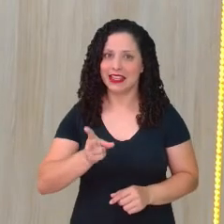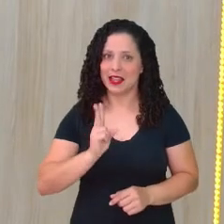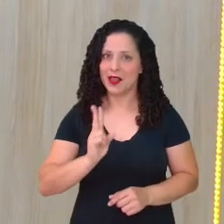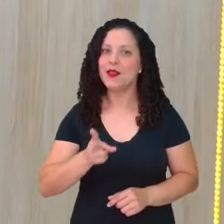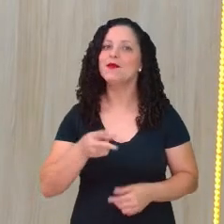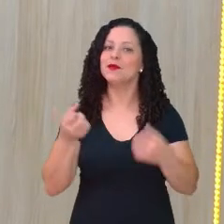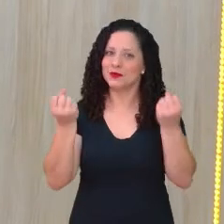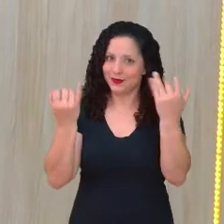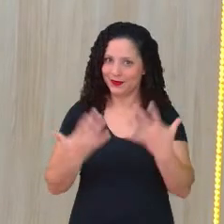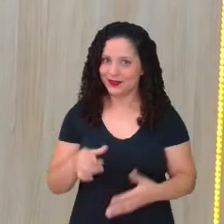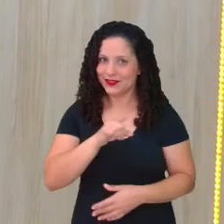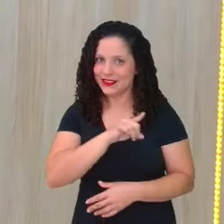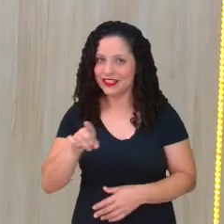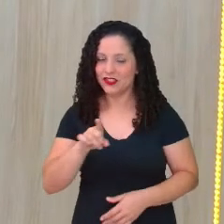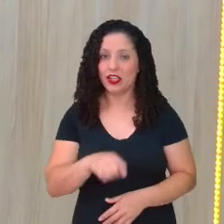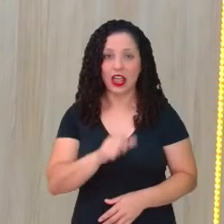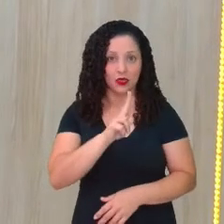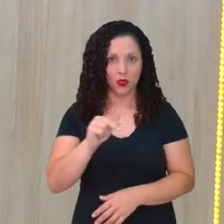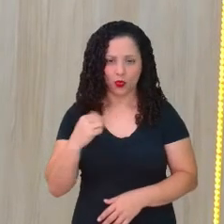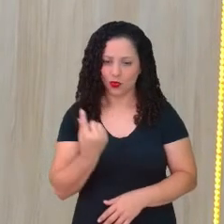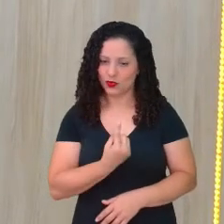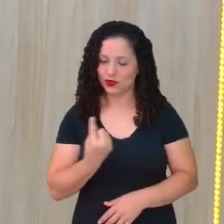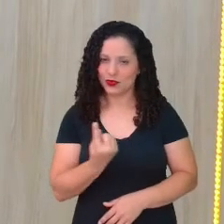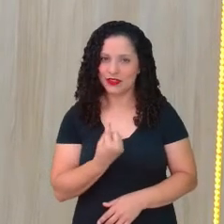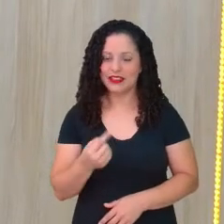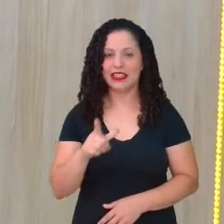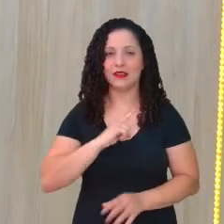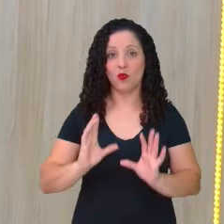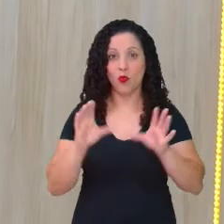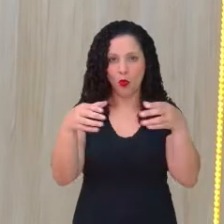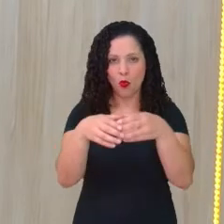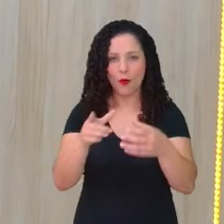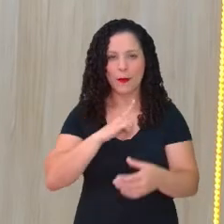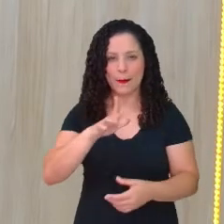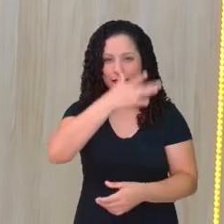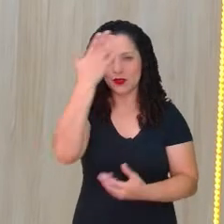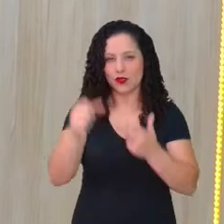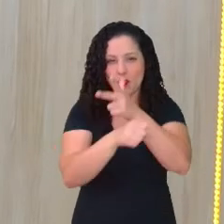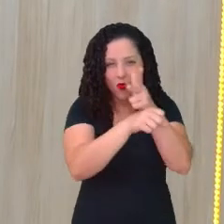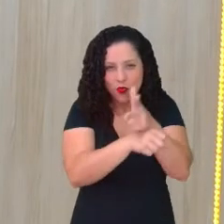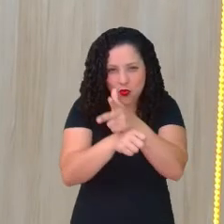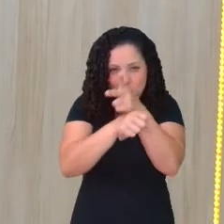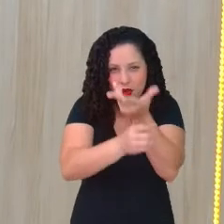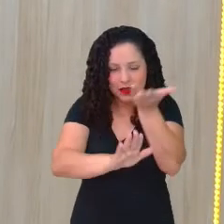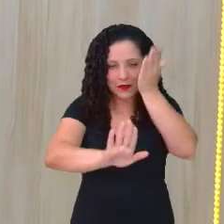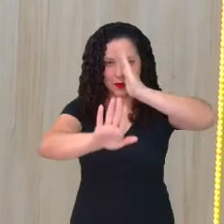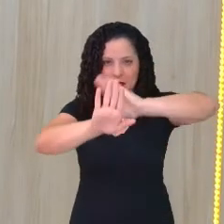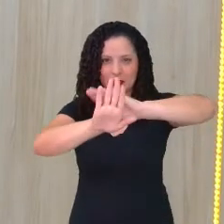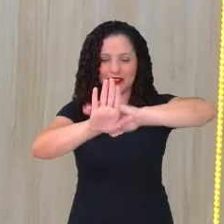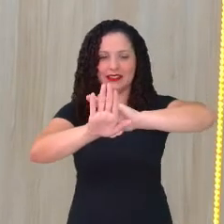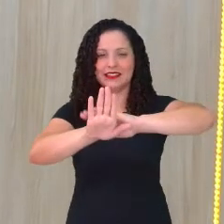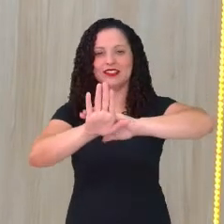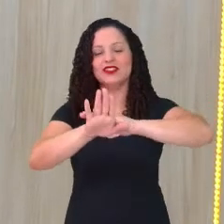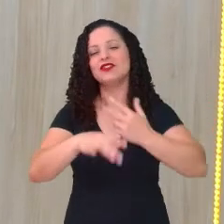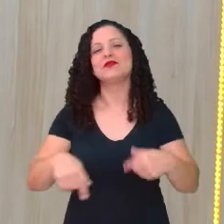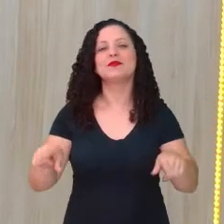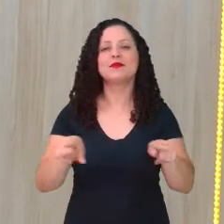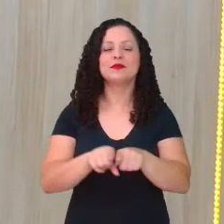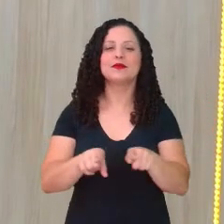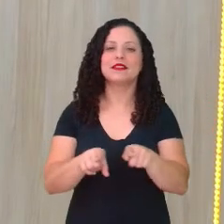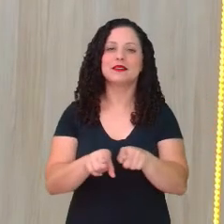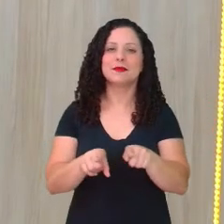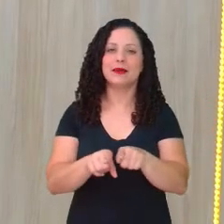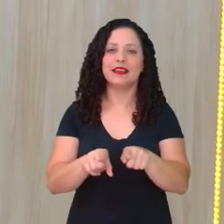só, não é? Tenho uma equipe aqui comigo, a produção, que torna essa aula muito mais acessível. O